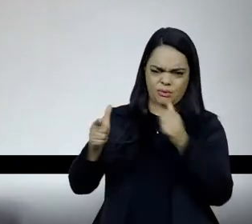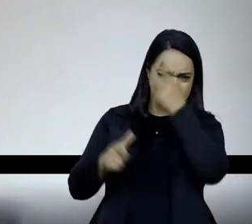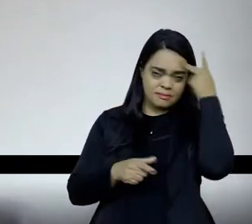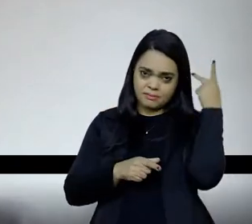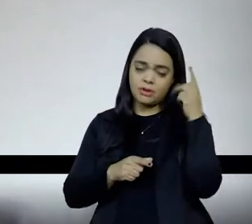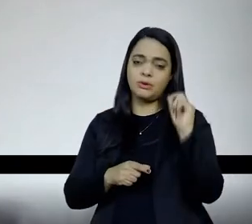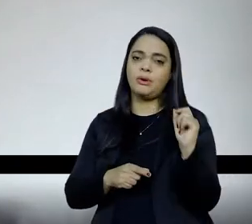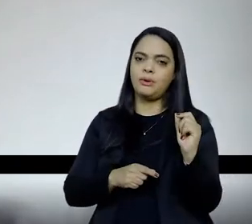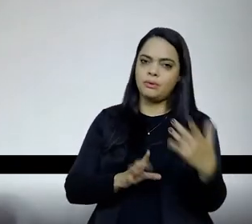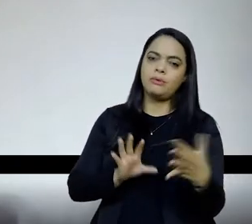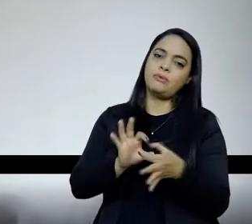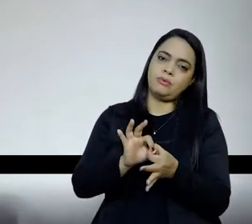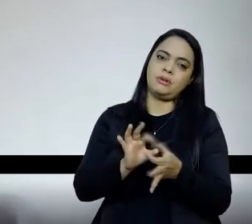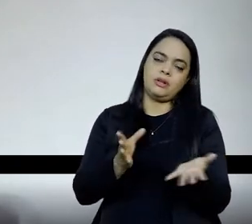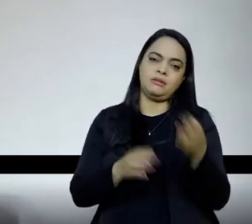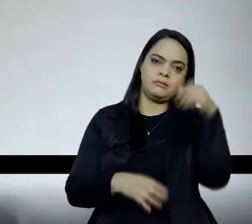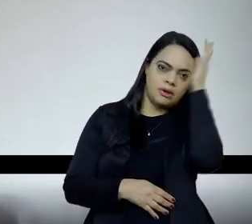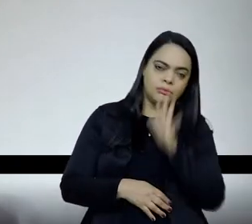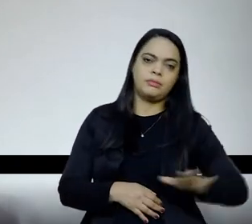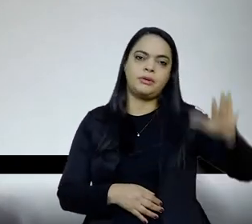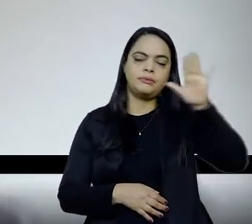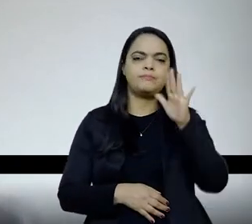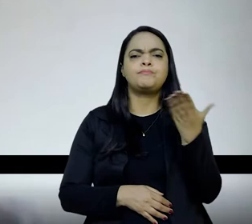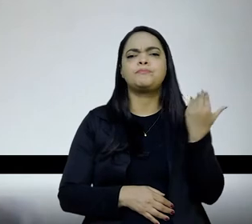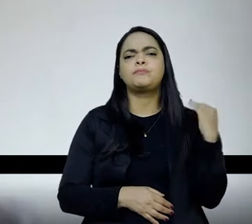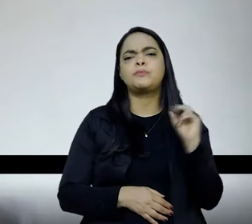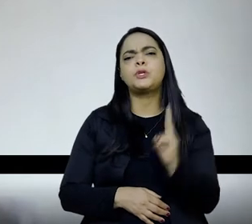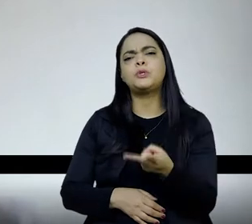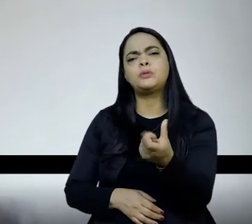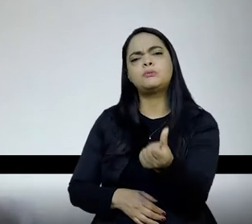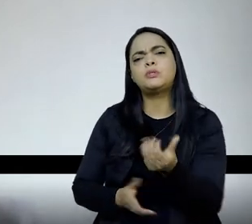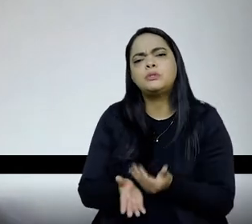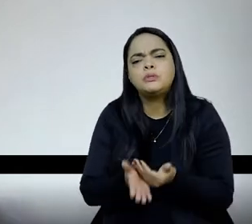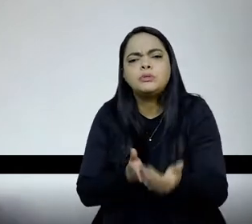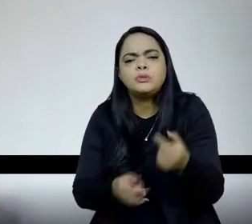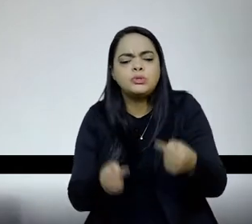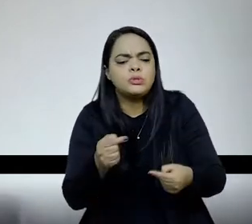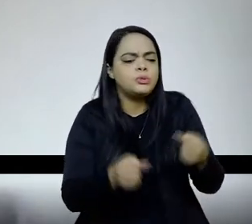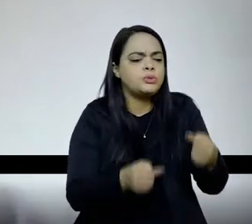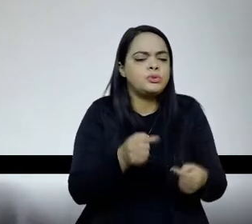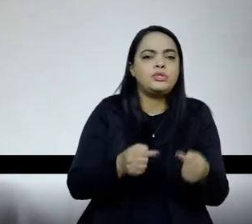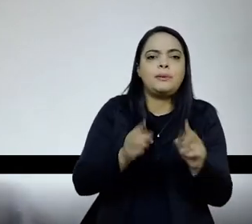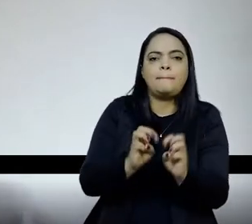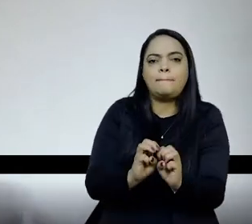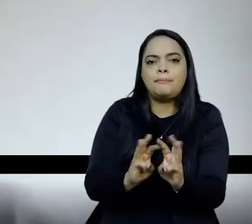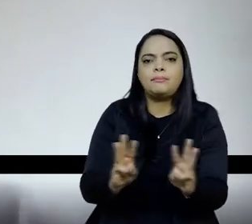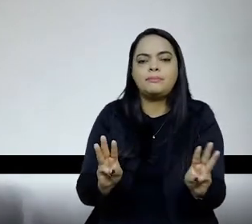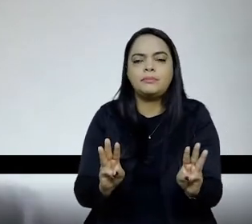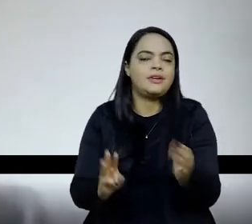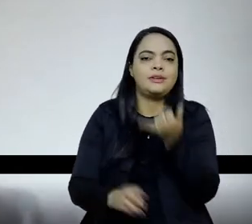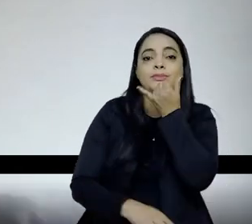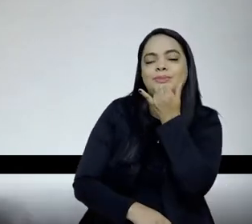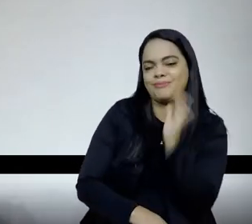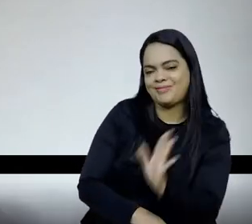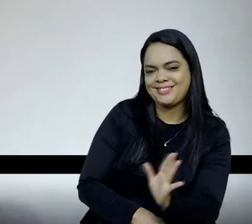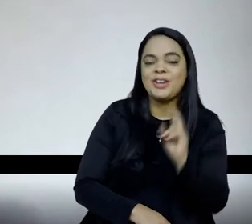Educação, Pensar o Brasil. Quando, 2006, a gente começou a discutir o portal, desculpa,